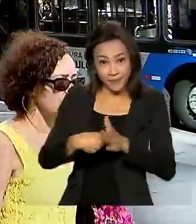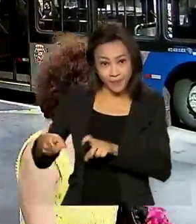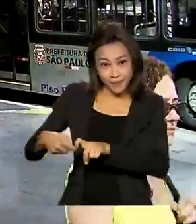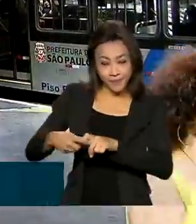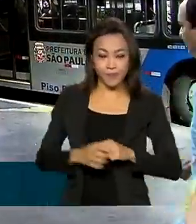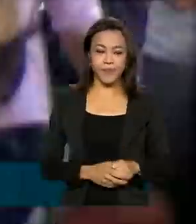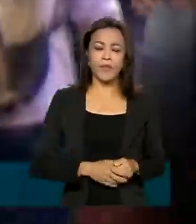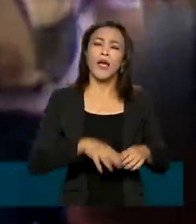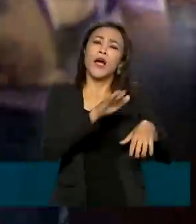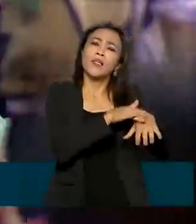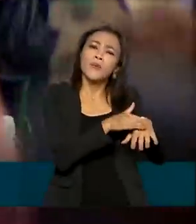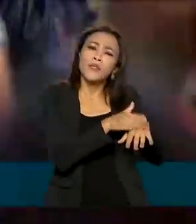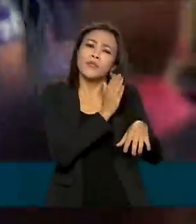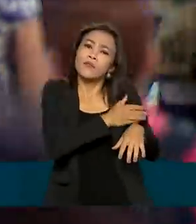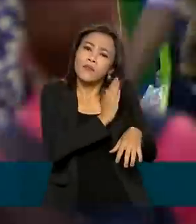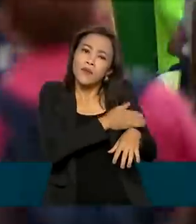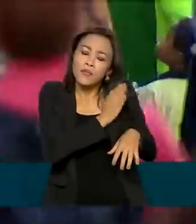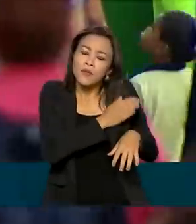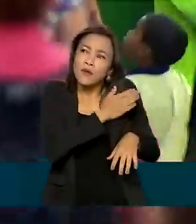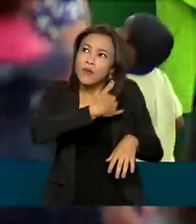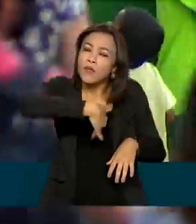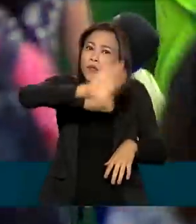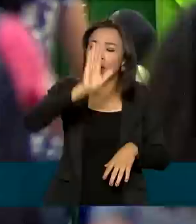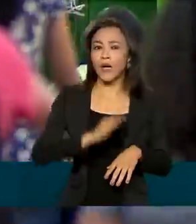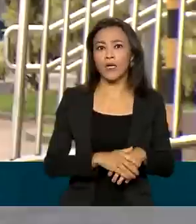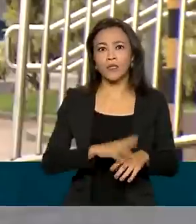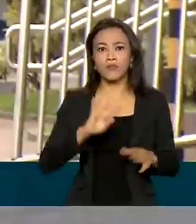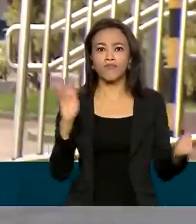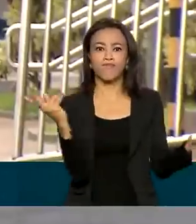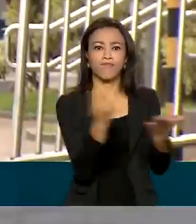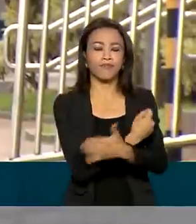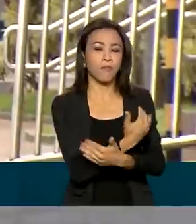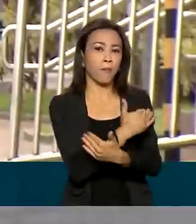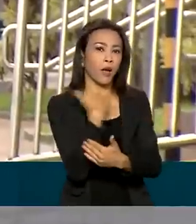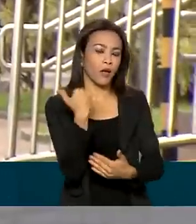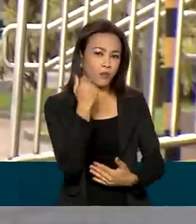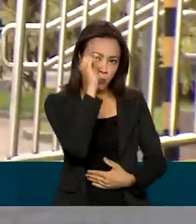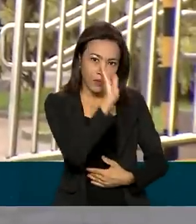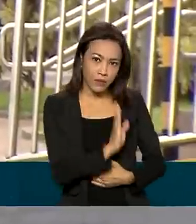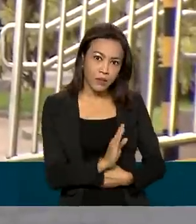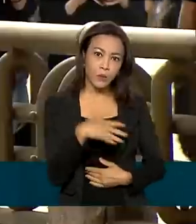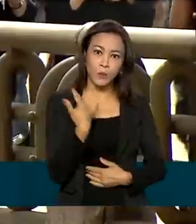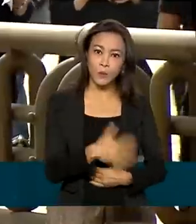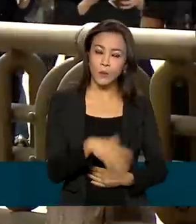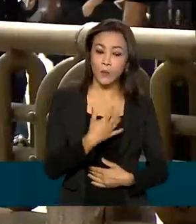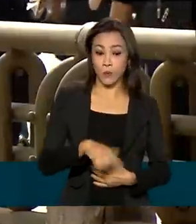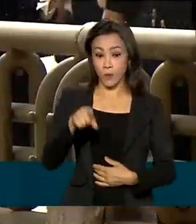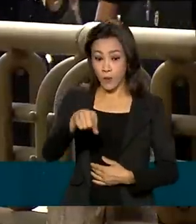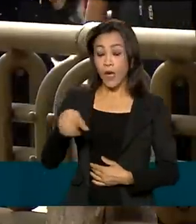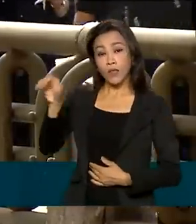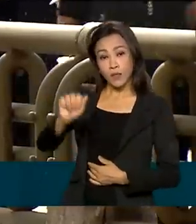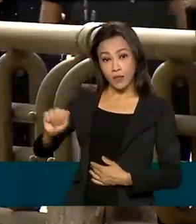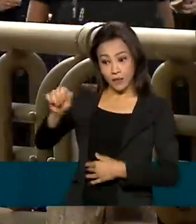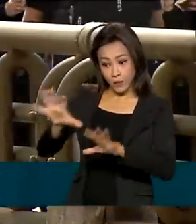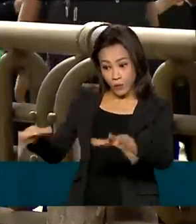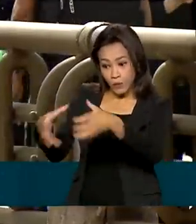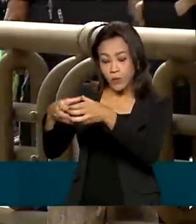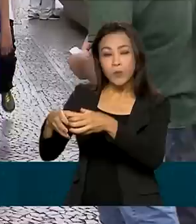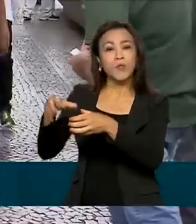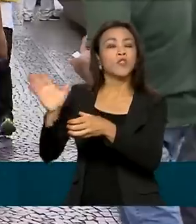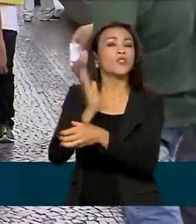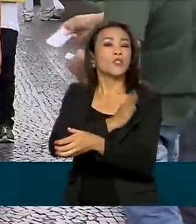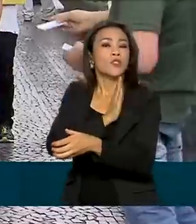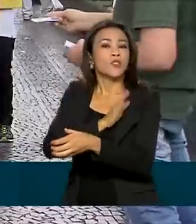cardiovasculares são as que mais matam no Brasil. Segundo a Sociedade Brasileira de Cardiologia, 14